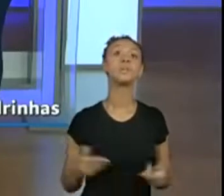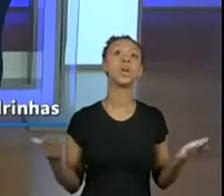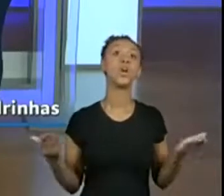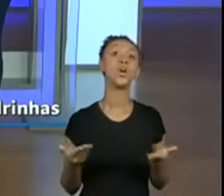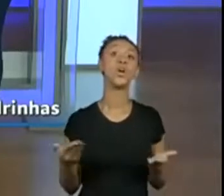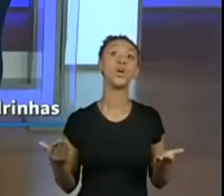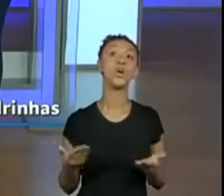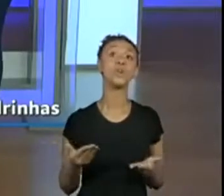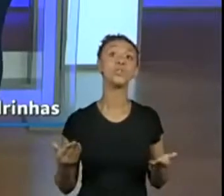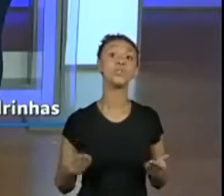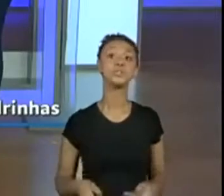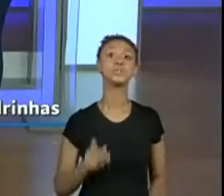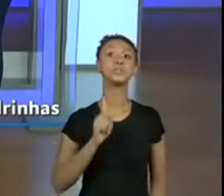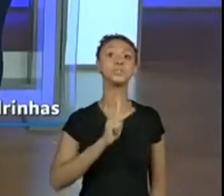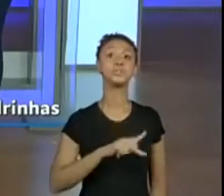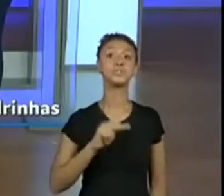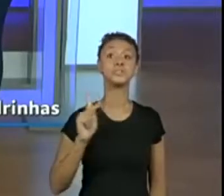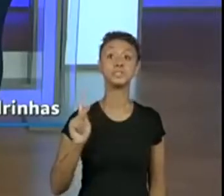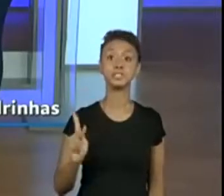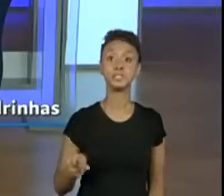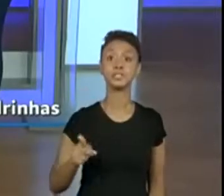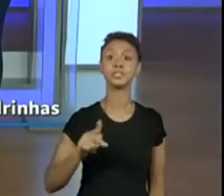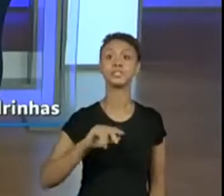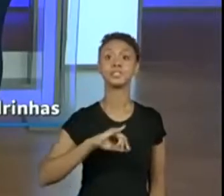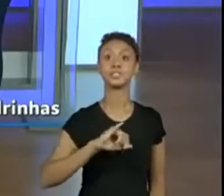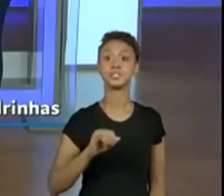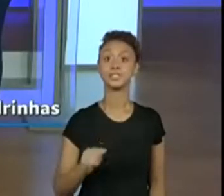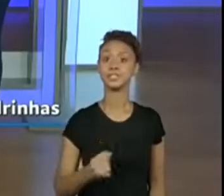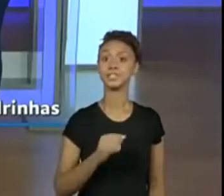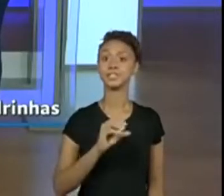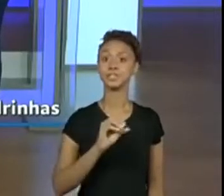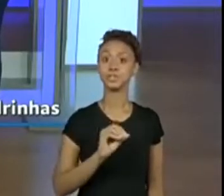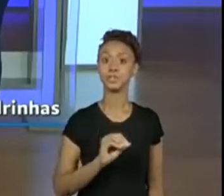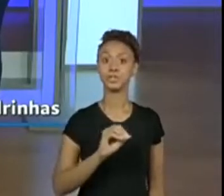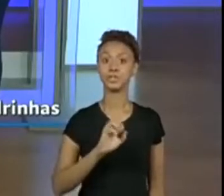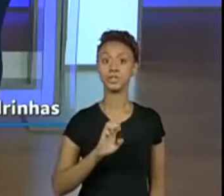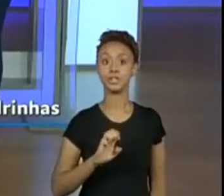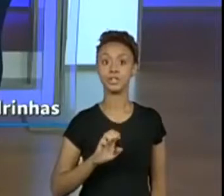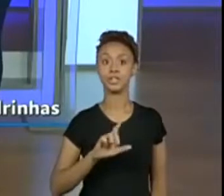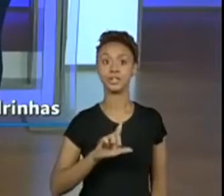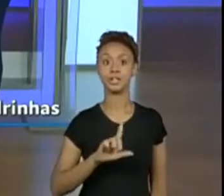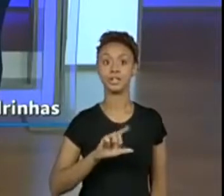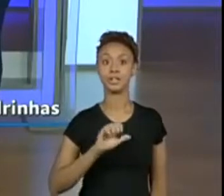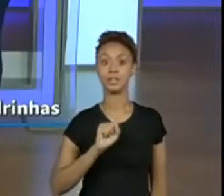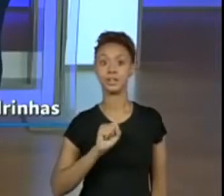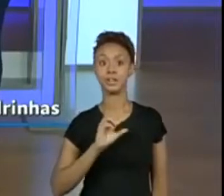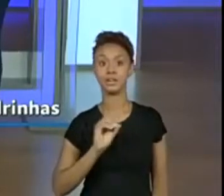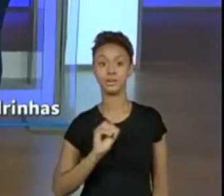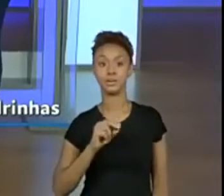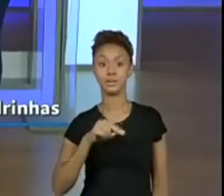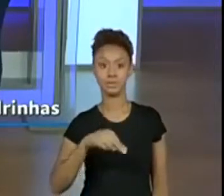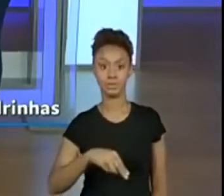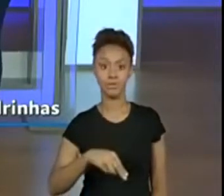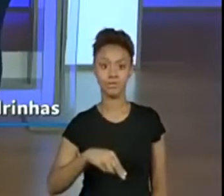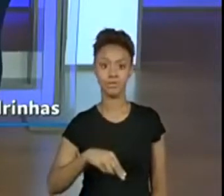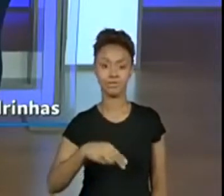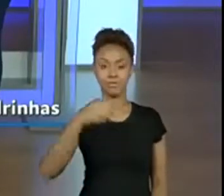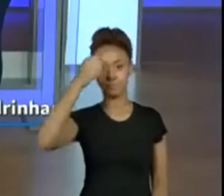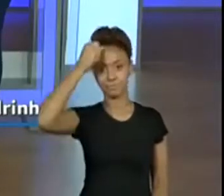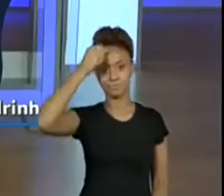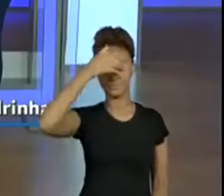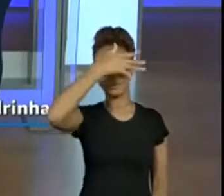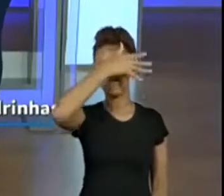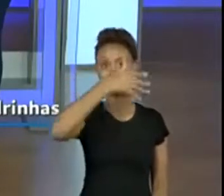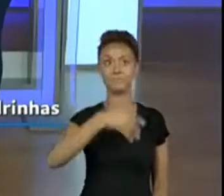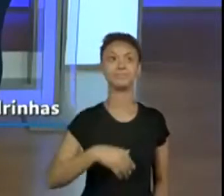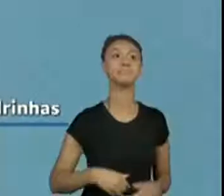hoje é do professor Joelson. É o nome Joelson. Olha só. Está aqui a